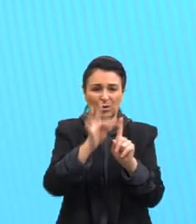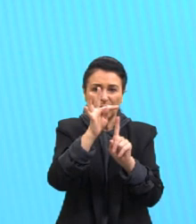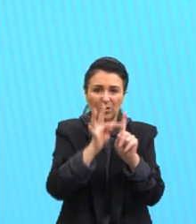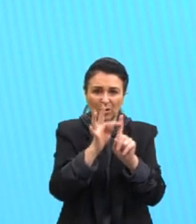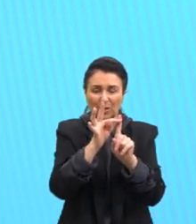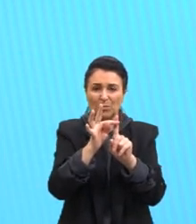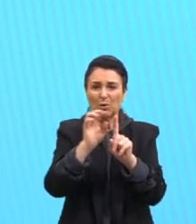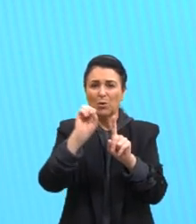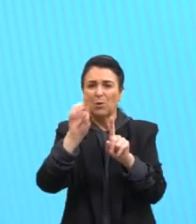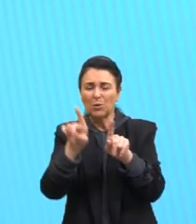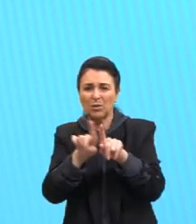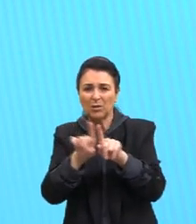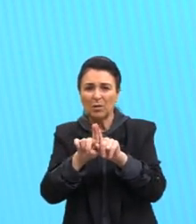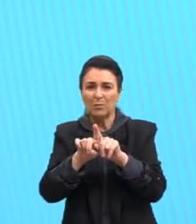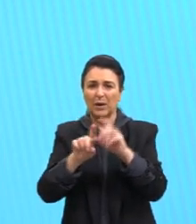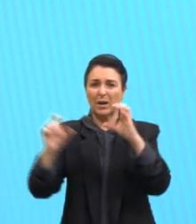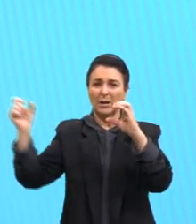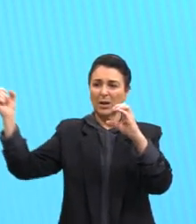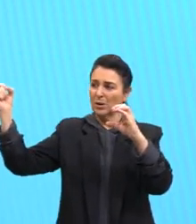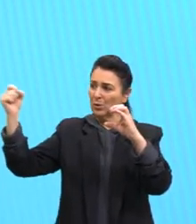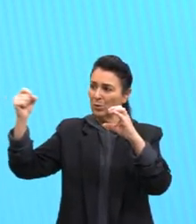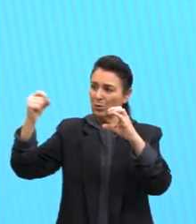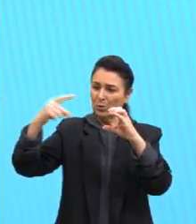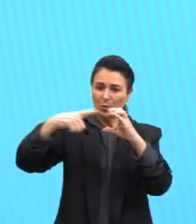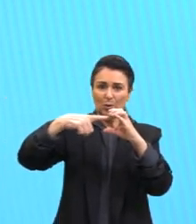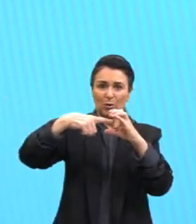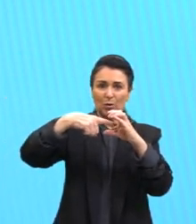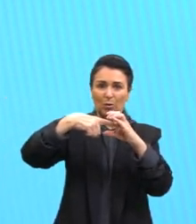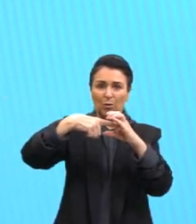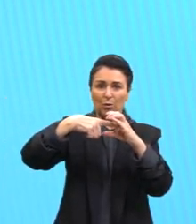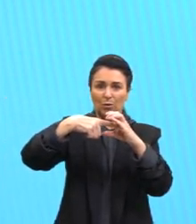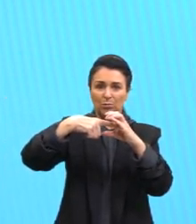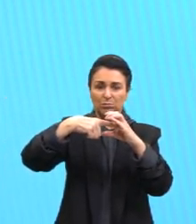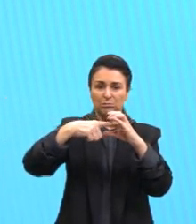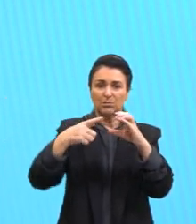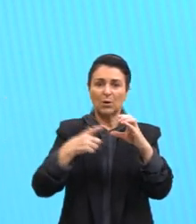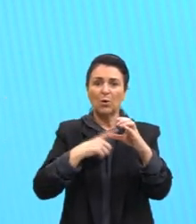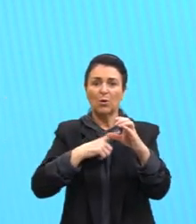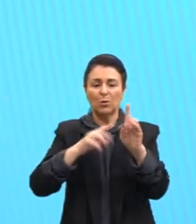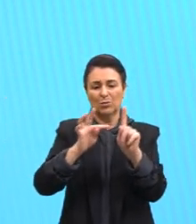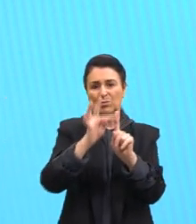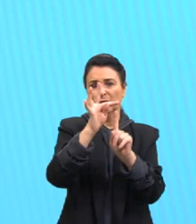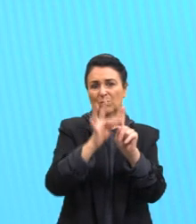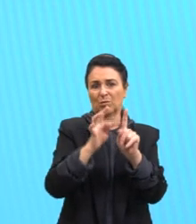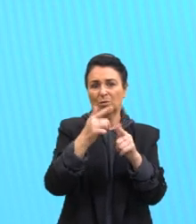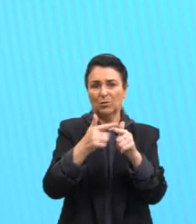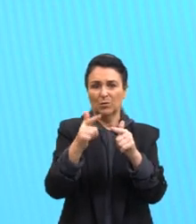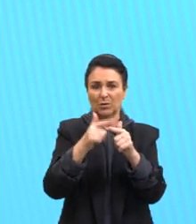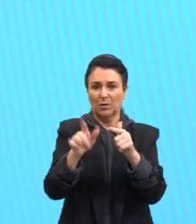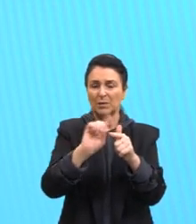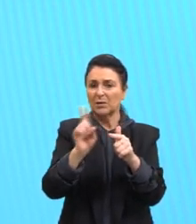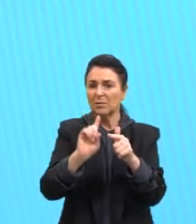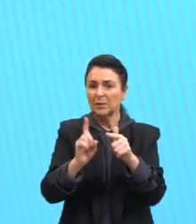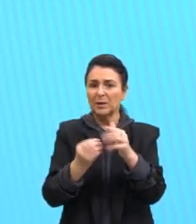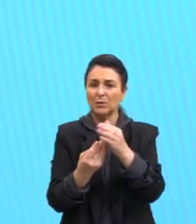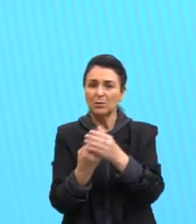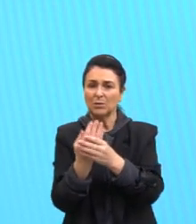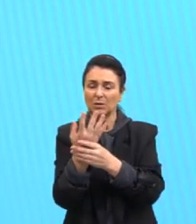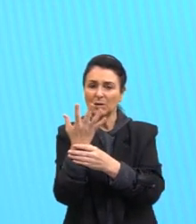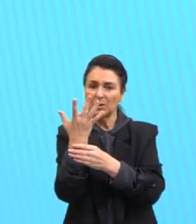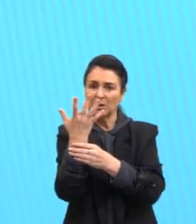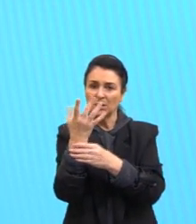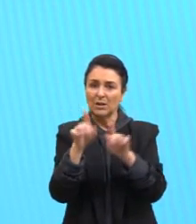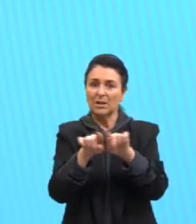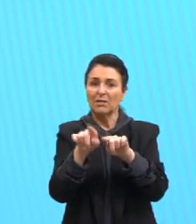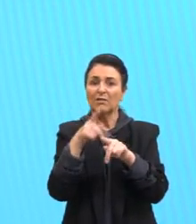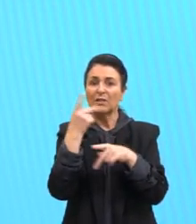ozônio, ou inversão térmica, que também não está falando de questão térmica, nem emissão dos gases de efeito estufa, está falando de acidez.